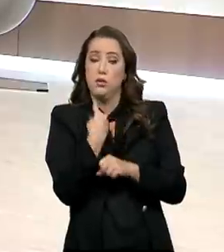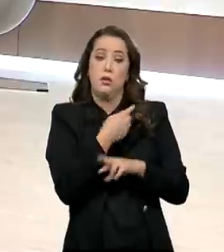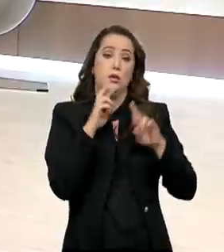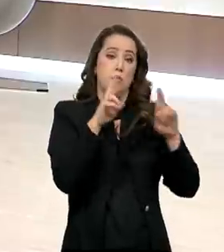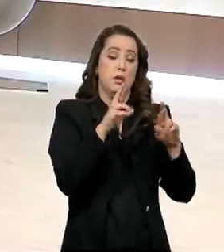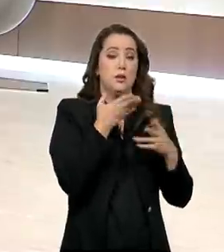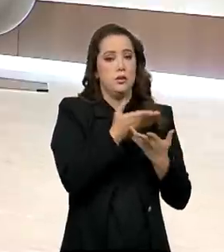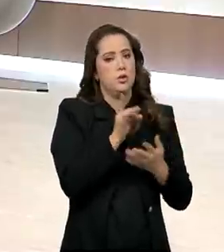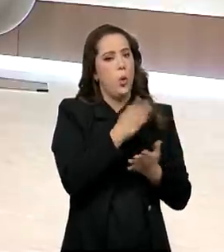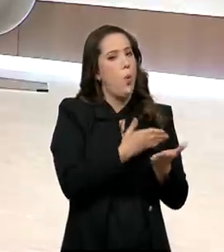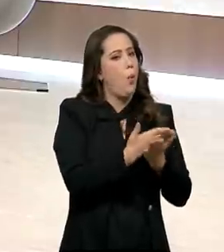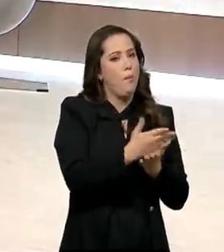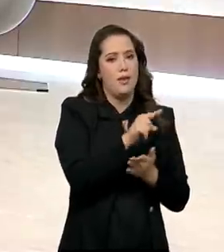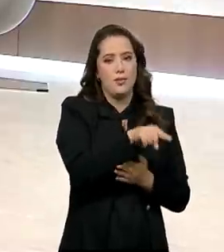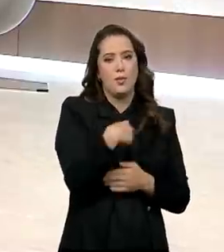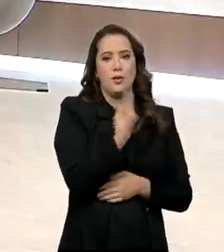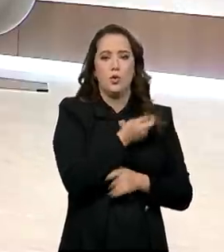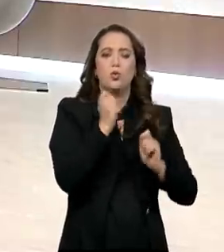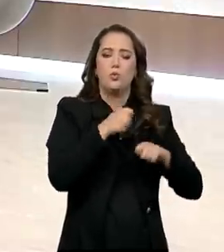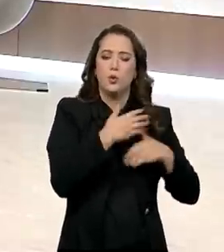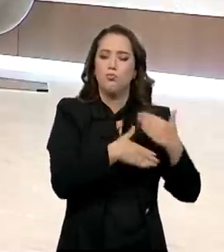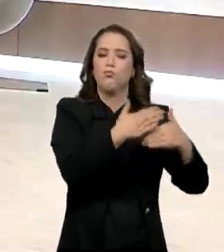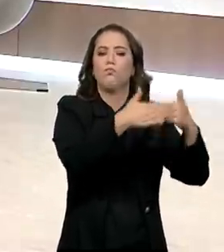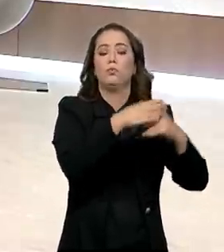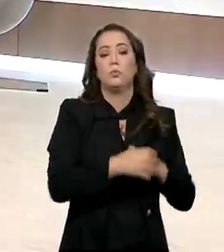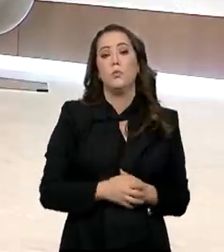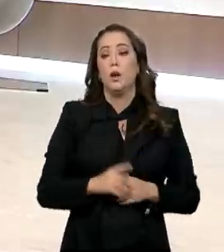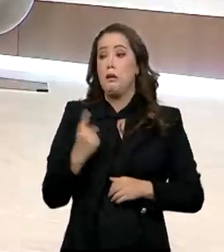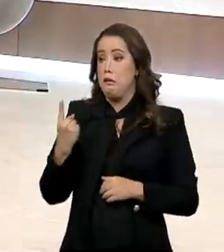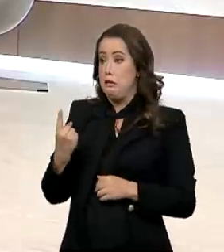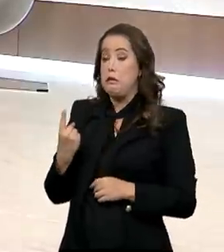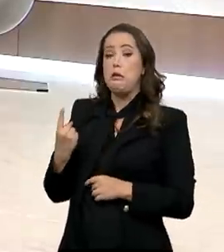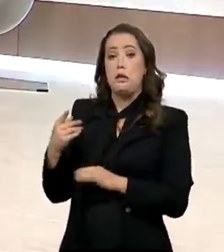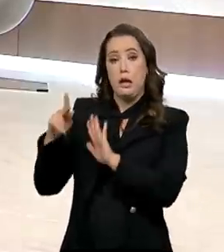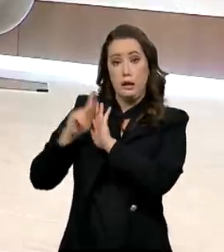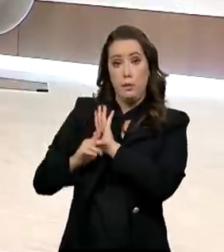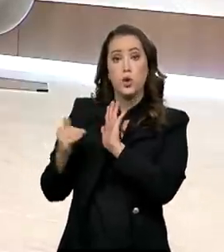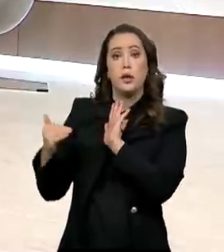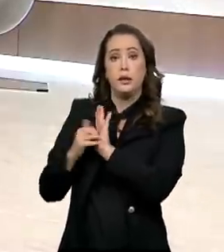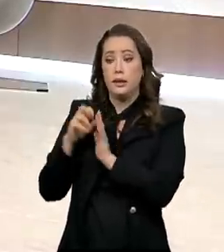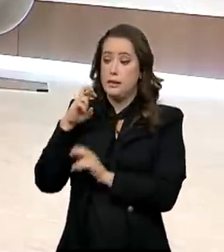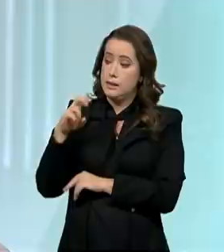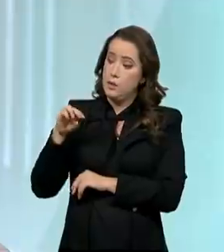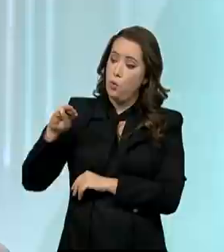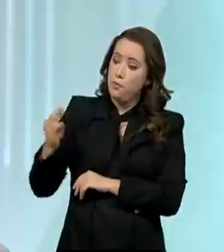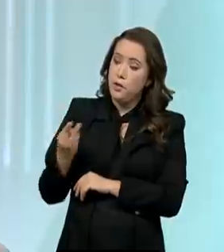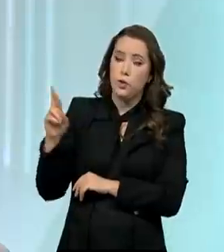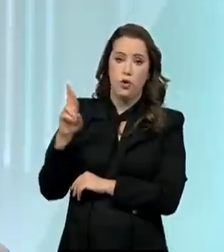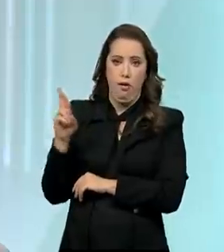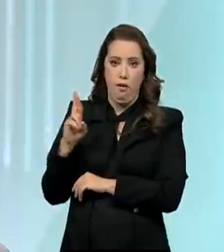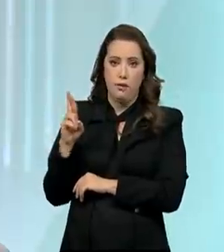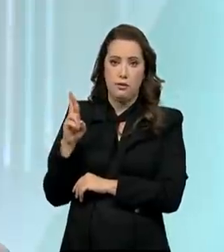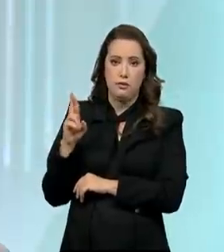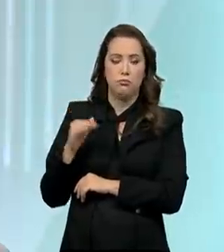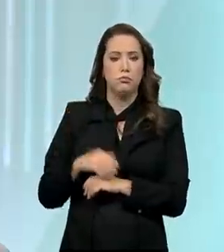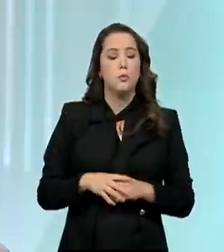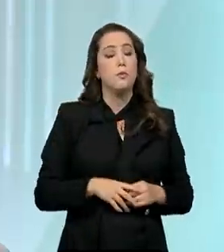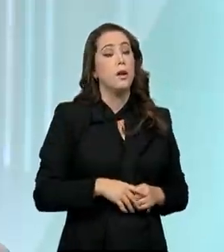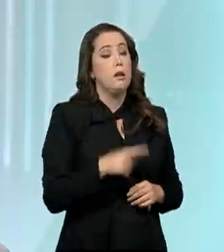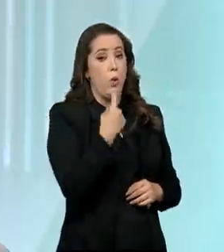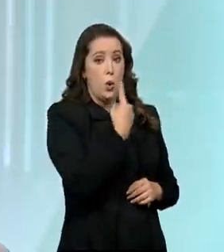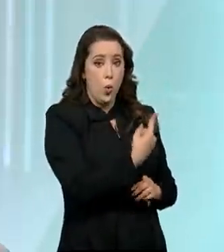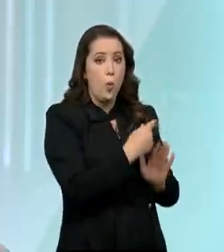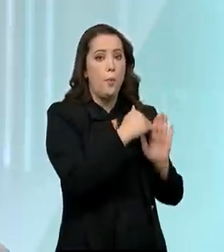é só o início, isso aqui é só um piloto para a gente começar o jogo. E cada projeto pode receber até 5 milhões de reais? Cada projeto, ele vai receber